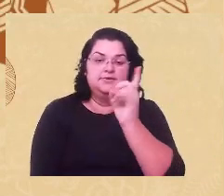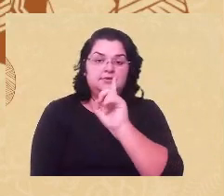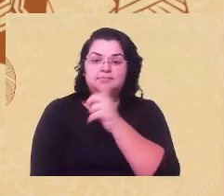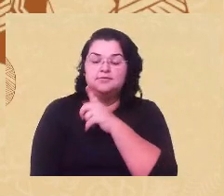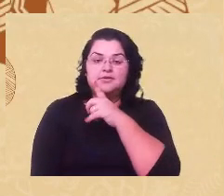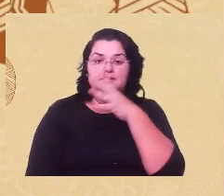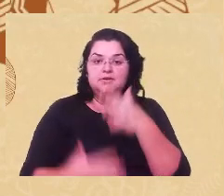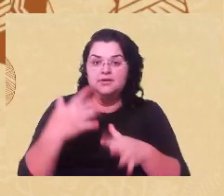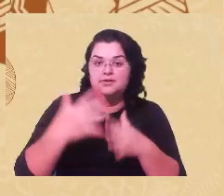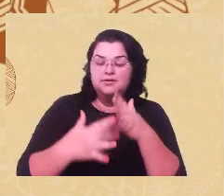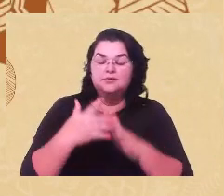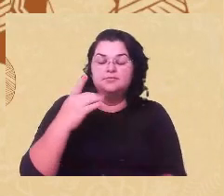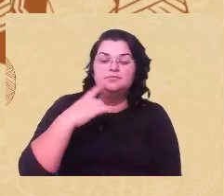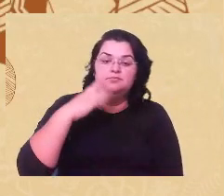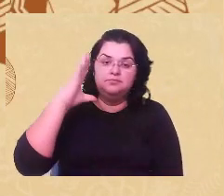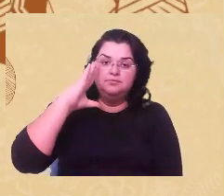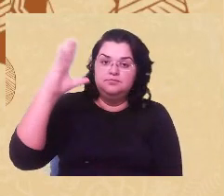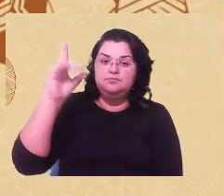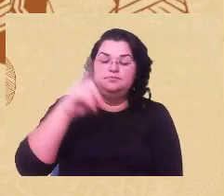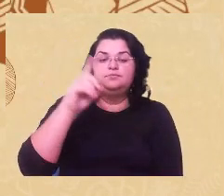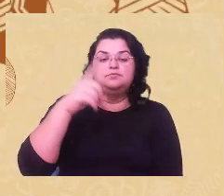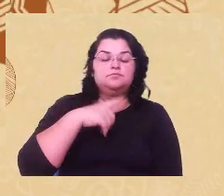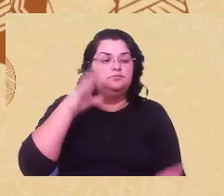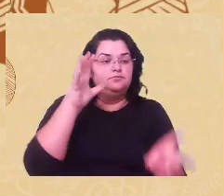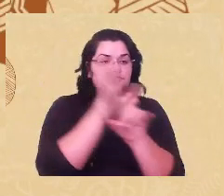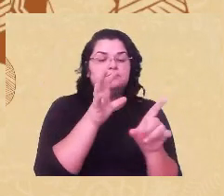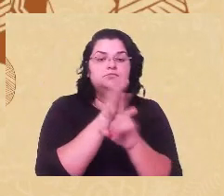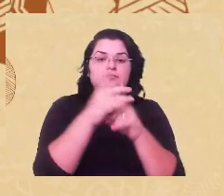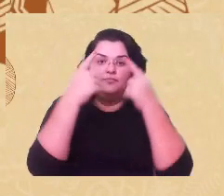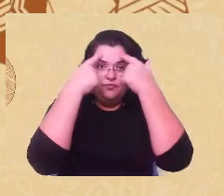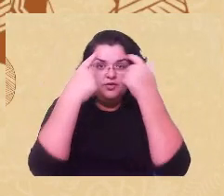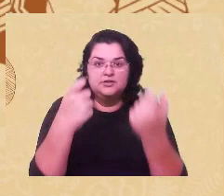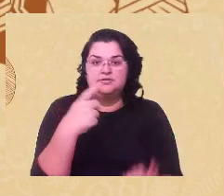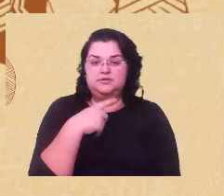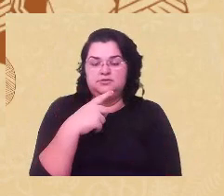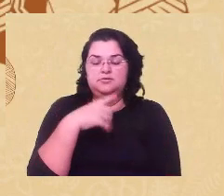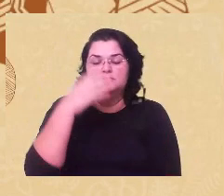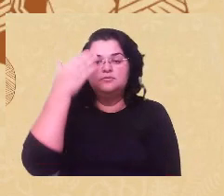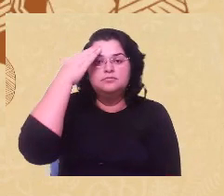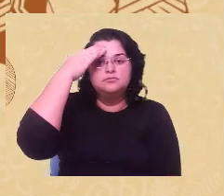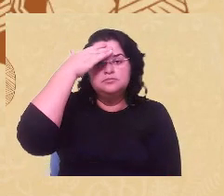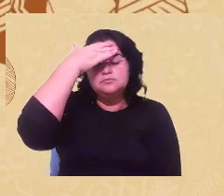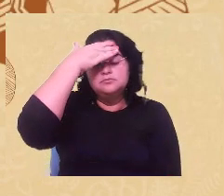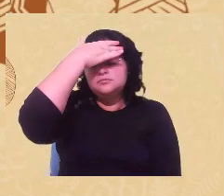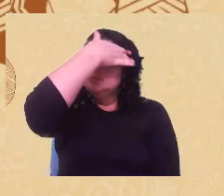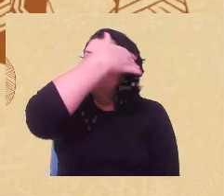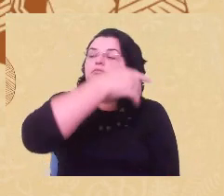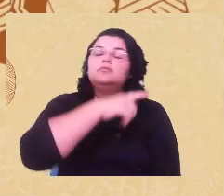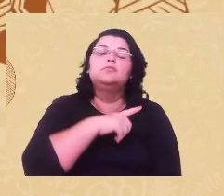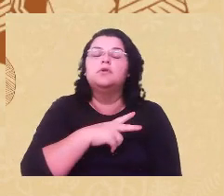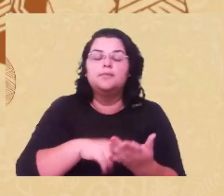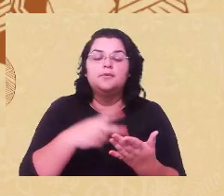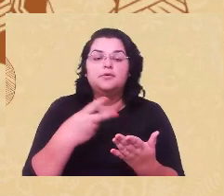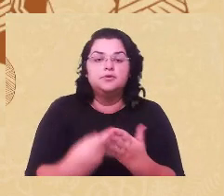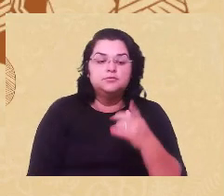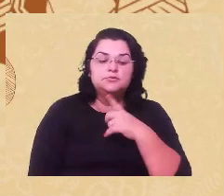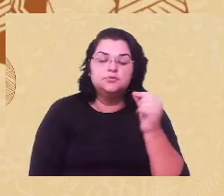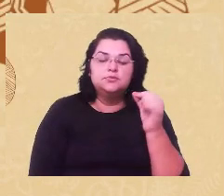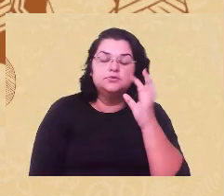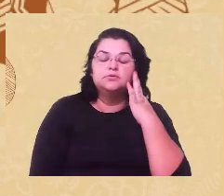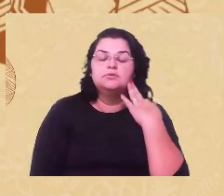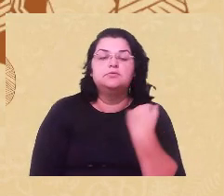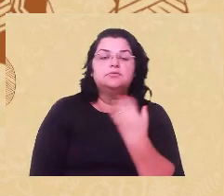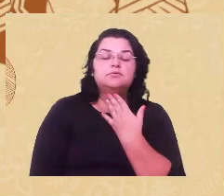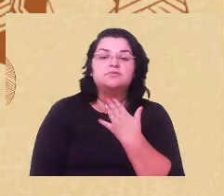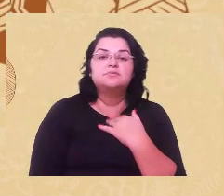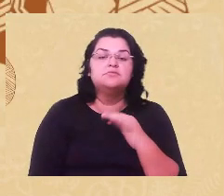sermos majoritariamente também omissas ou violentas nos serviços de saúde sexual e saúde reprodutiva, e isso fala de uma distância, né, entre quem são